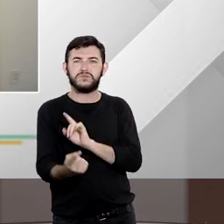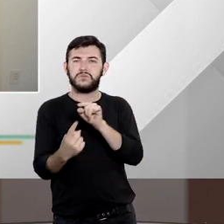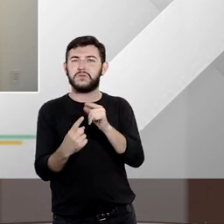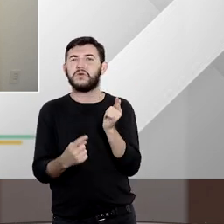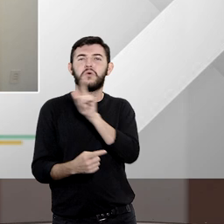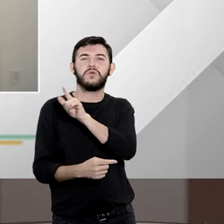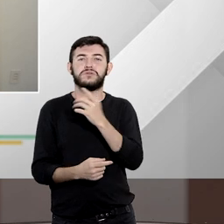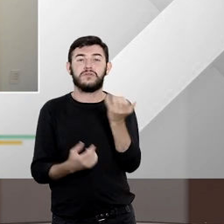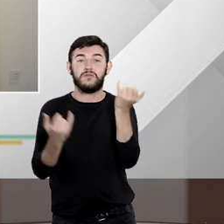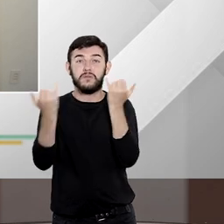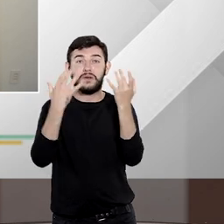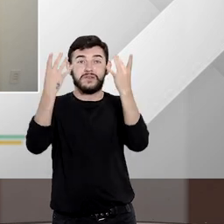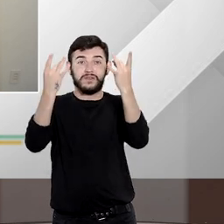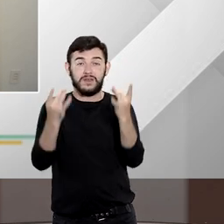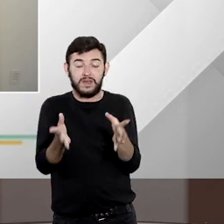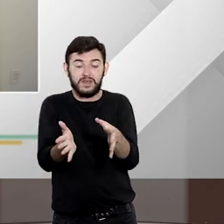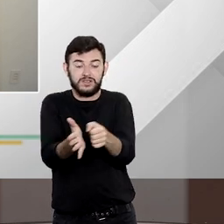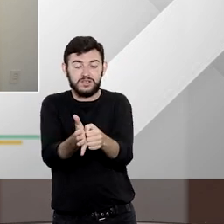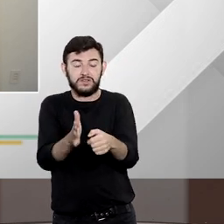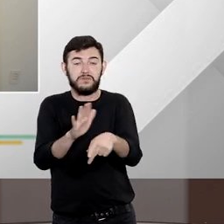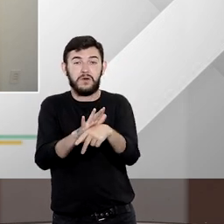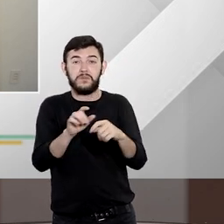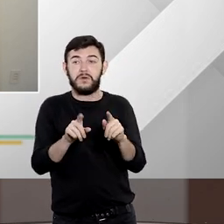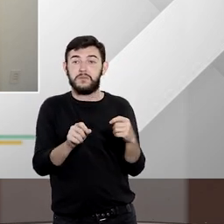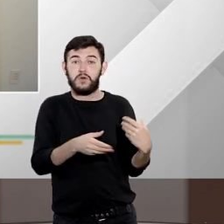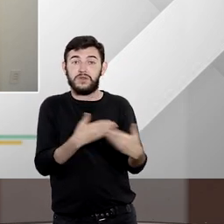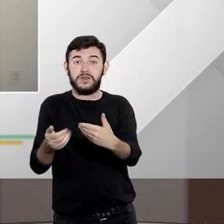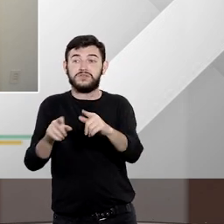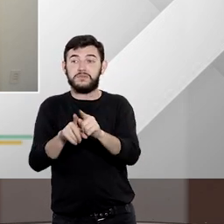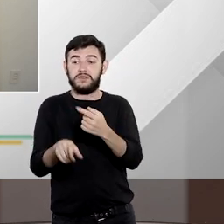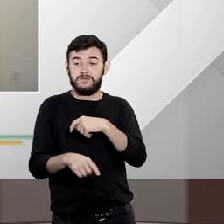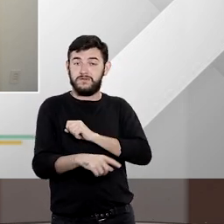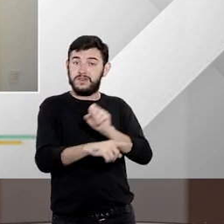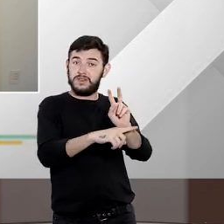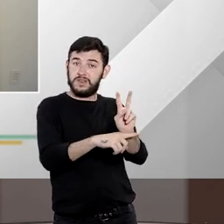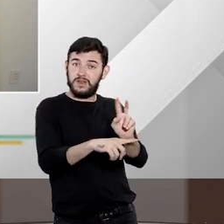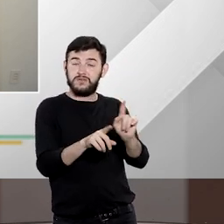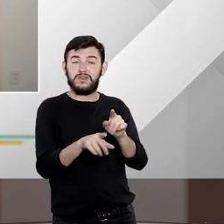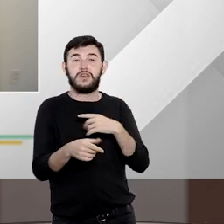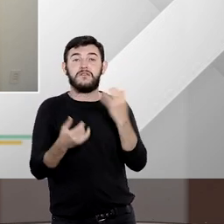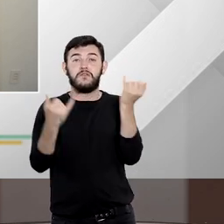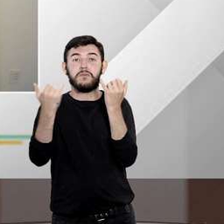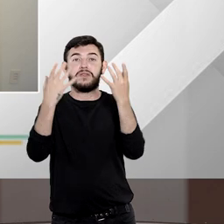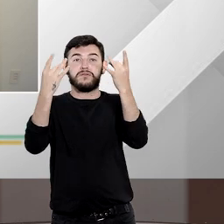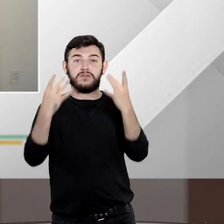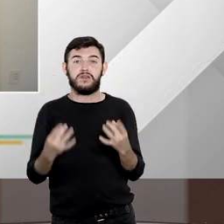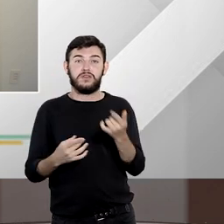de procedimento fiscal já que nele nesse registro estão contidas também informações de contribuintes